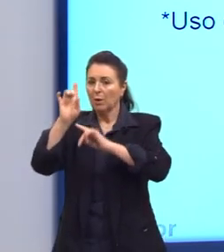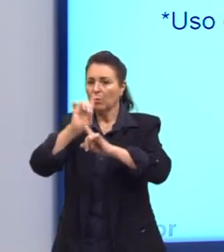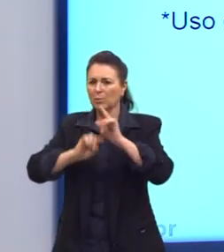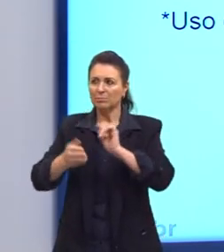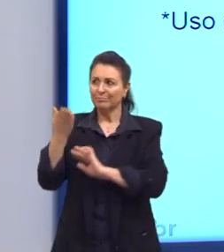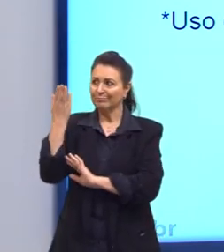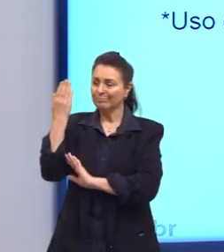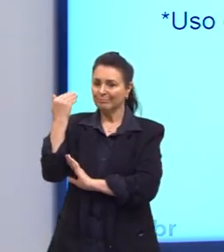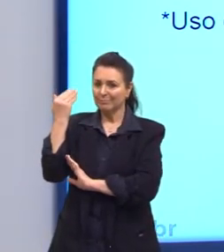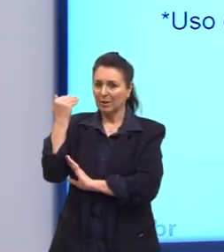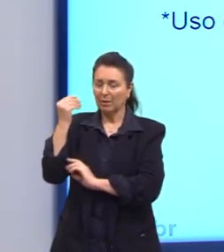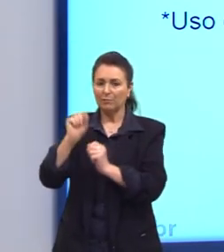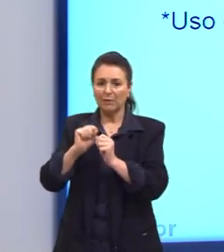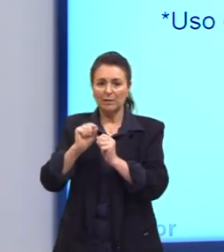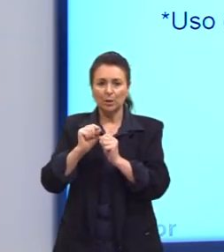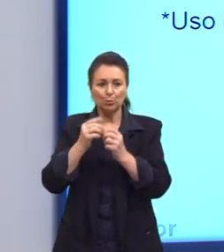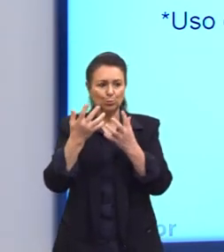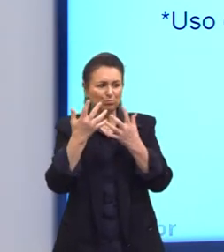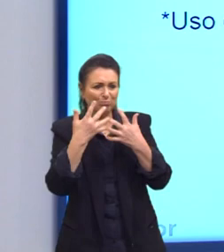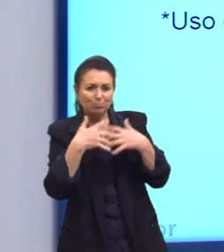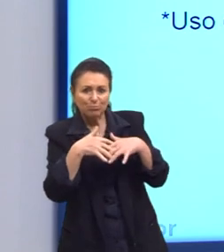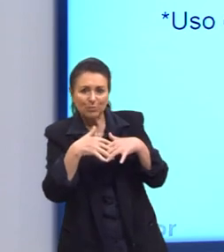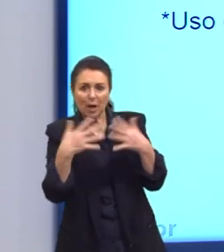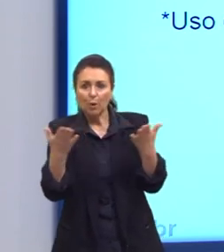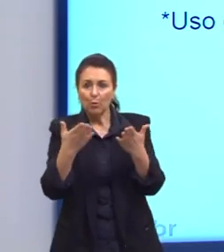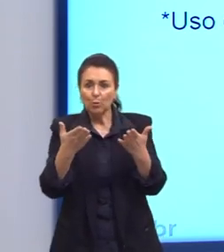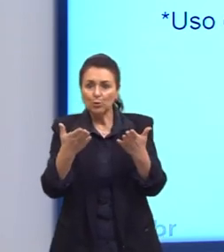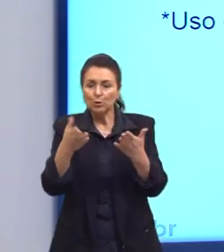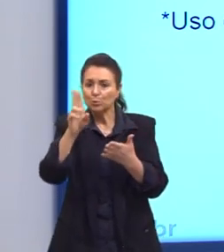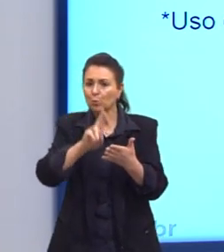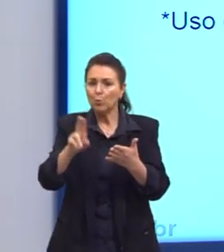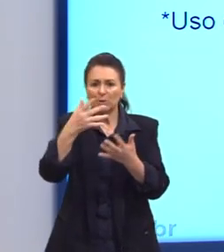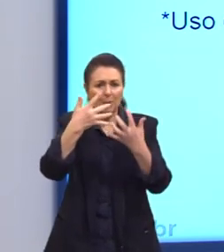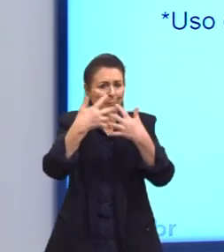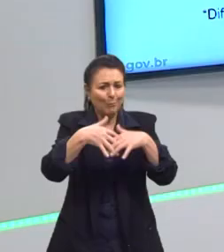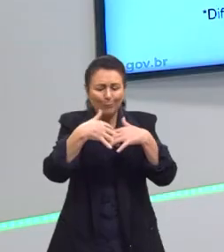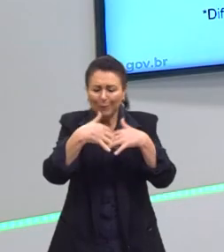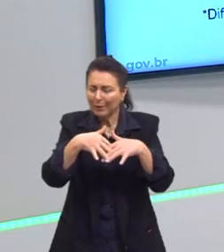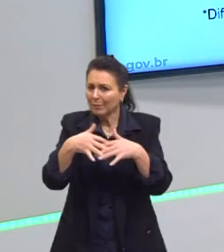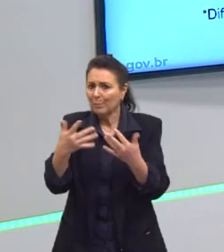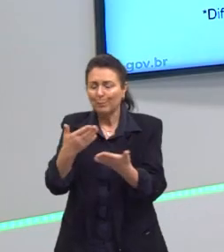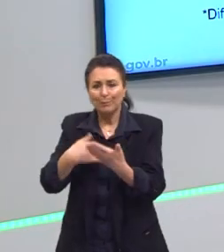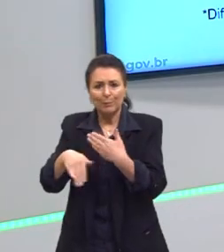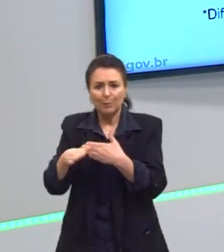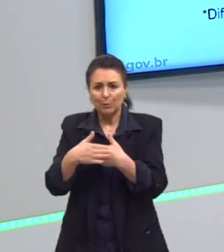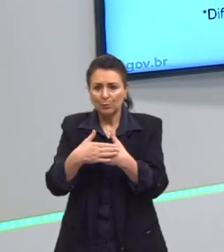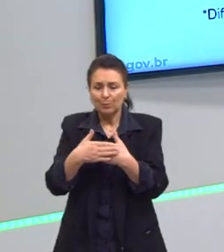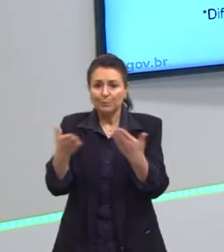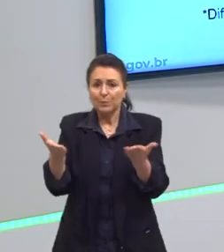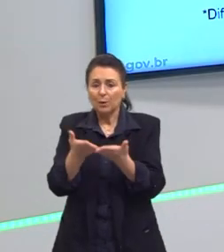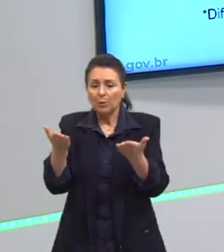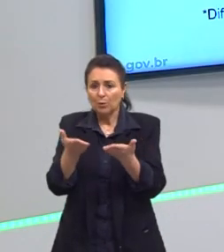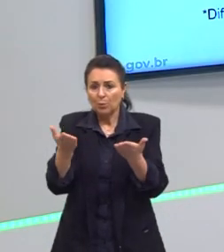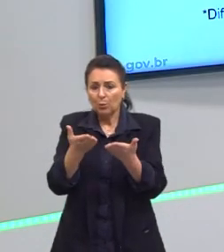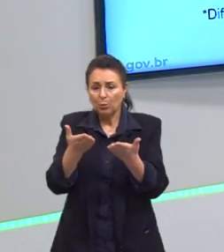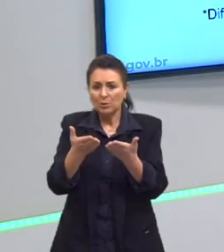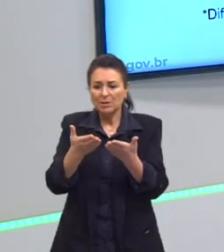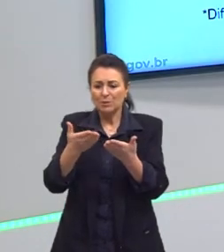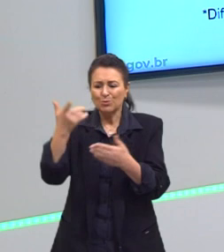manufaturadas, hoje é tudo por maquinafatura. E aí há também uma teoria que fala que essas questões